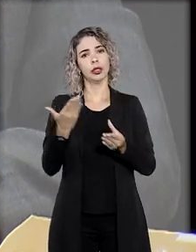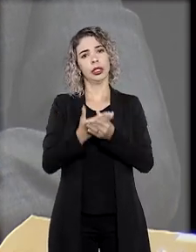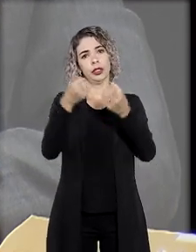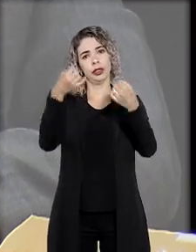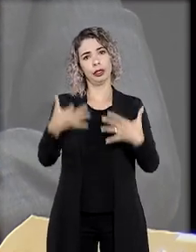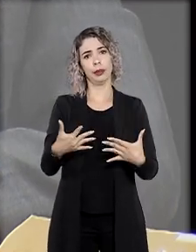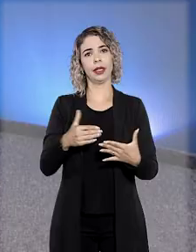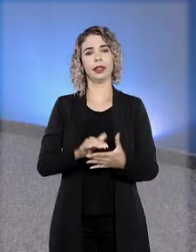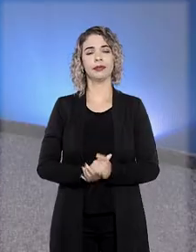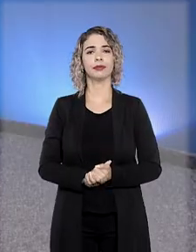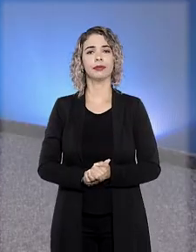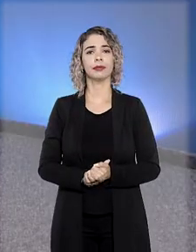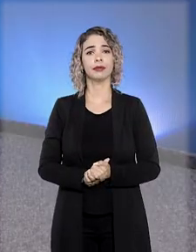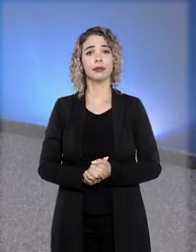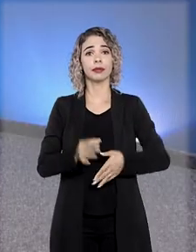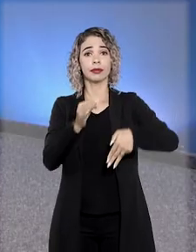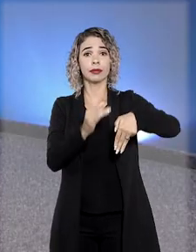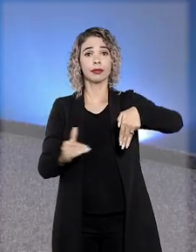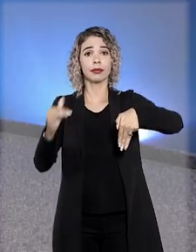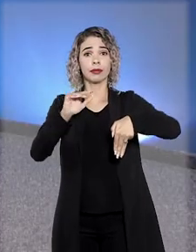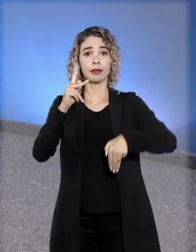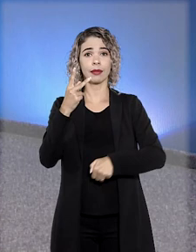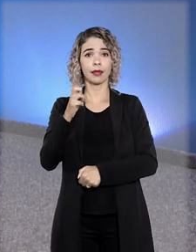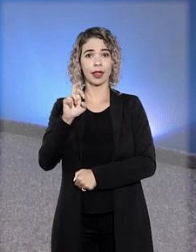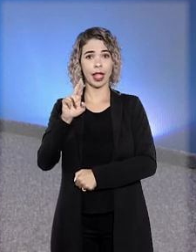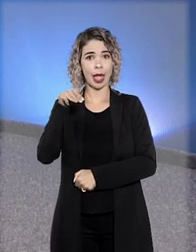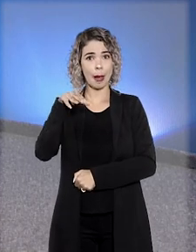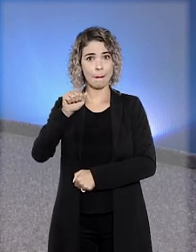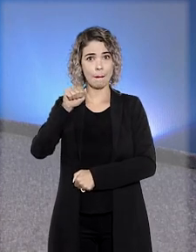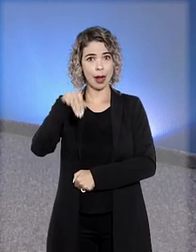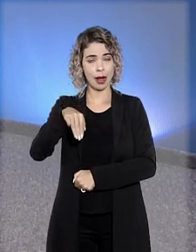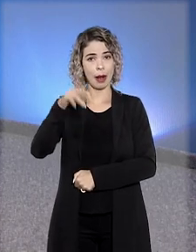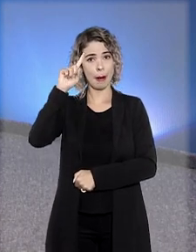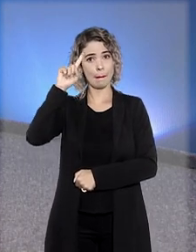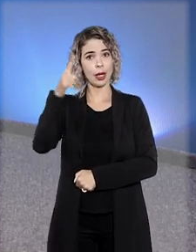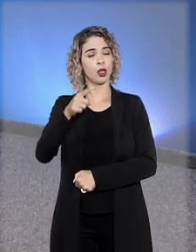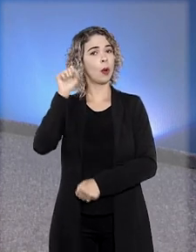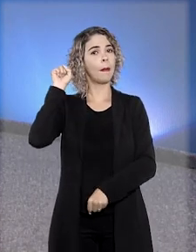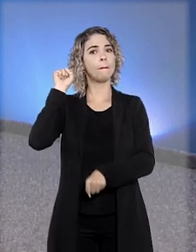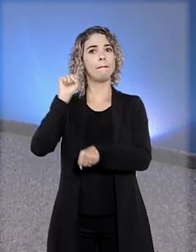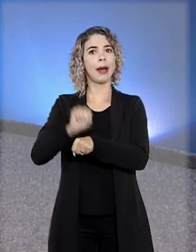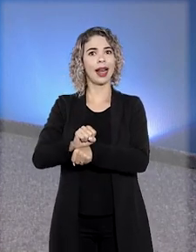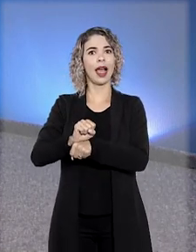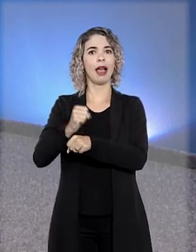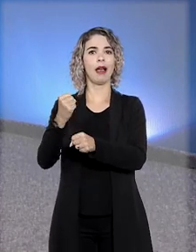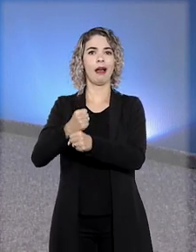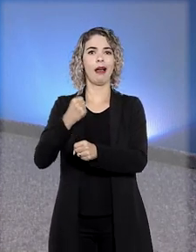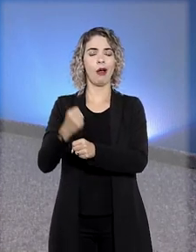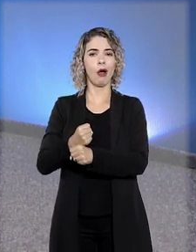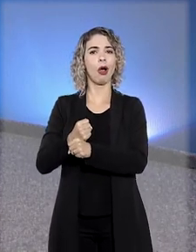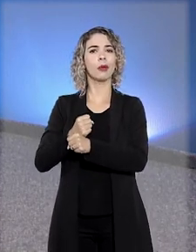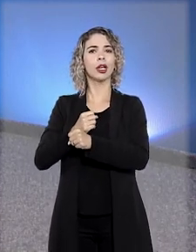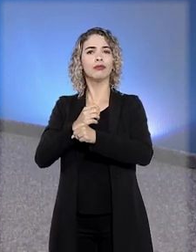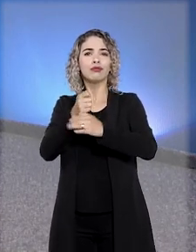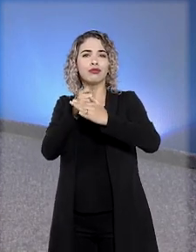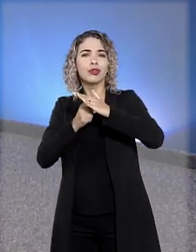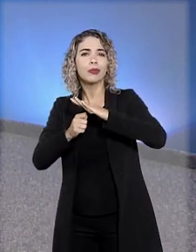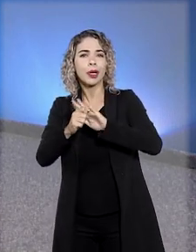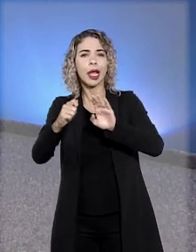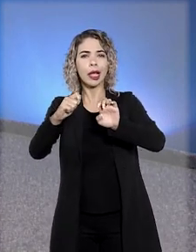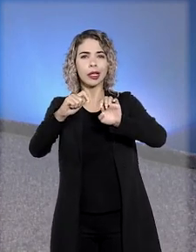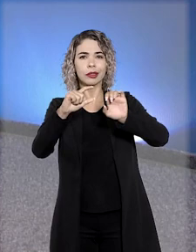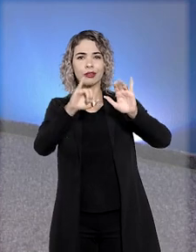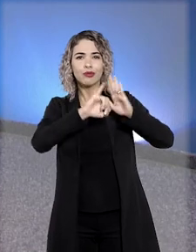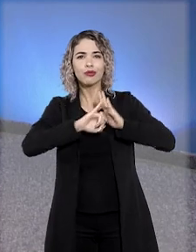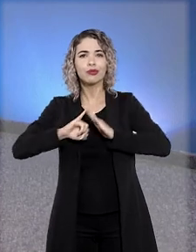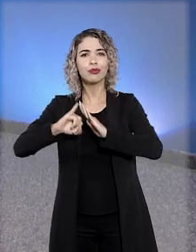dos autos. E o ministro Herman Benjamin determinou a paralisação imediata das obras de empreendimento